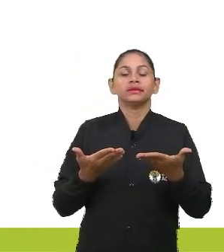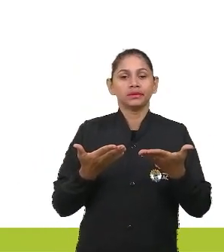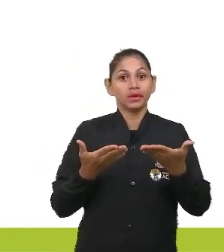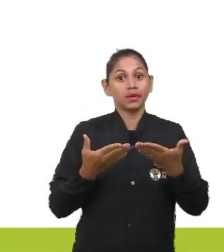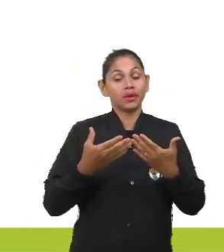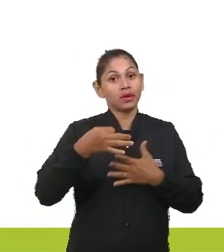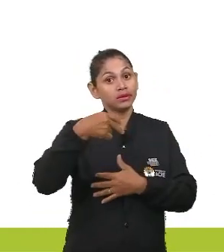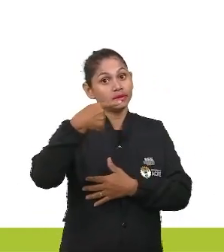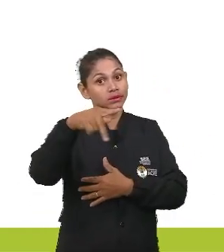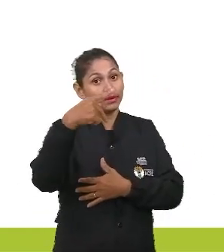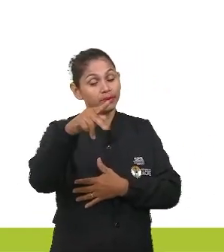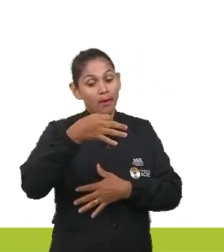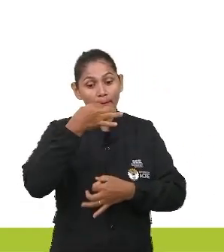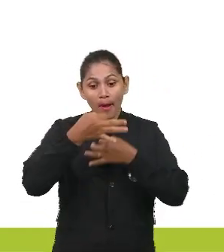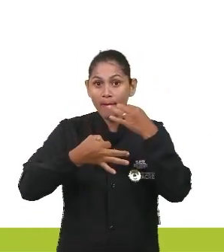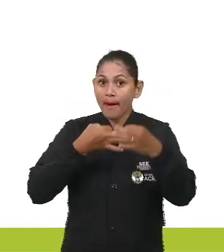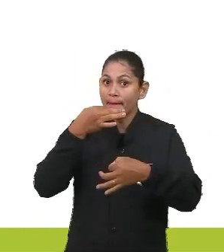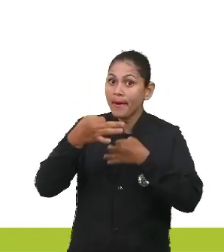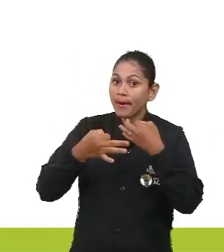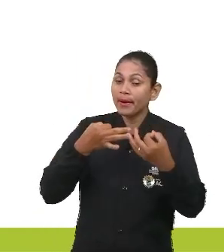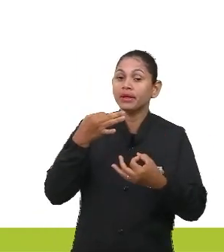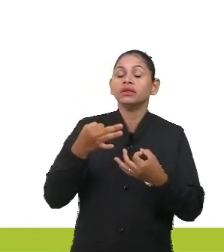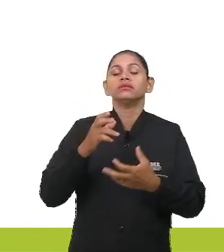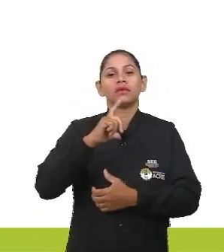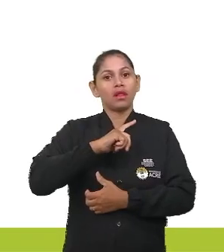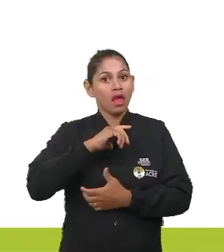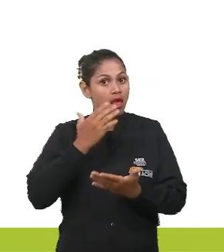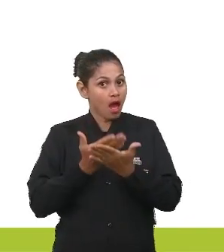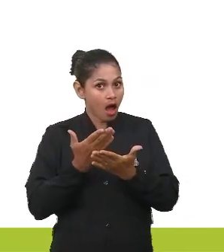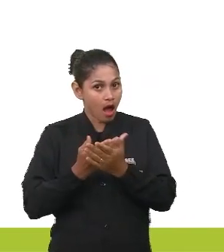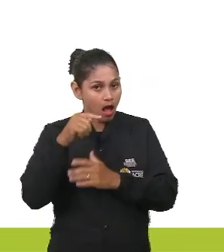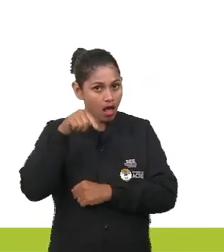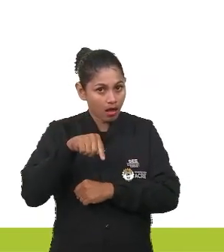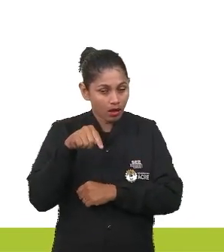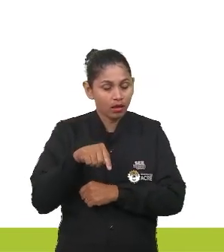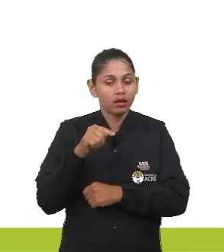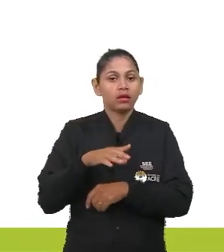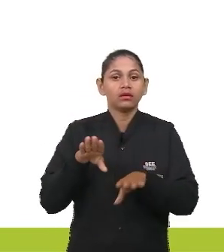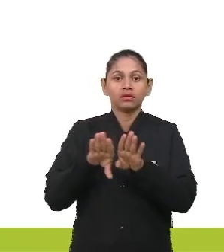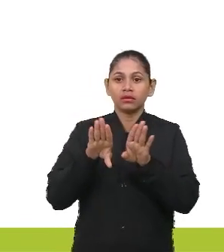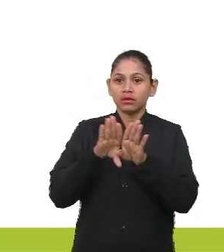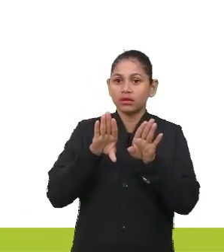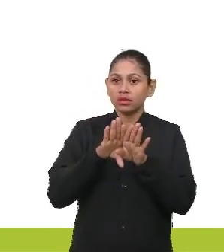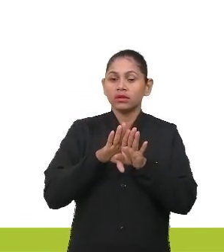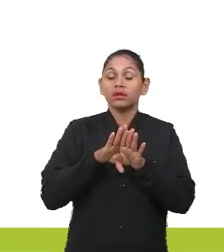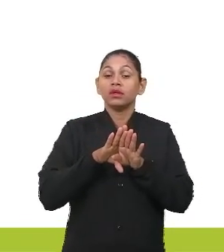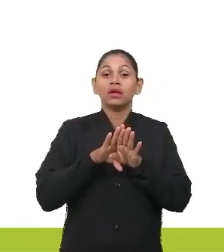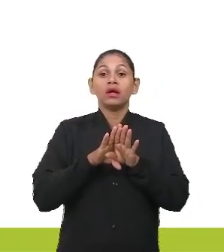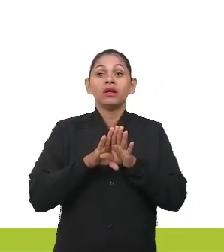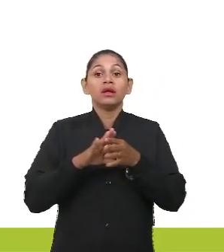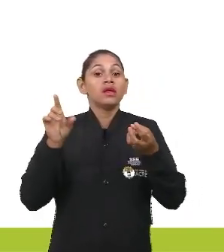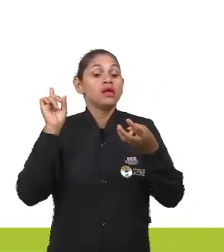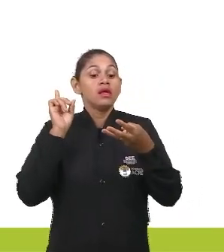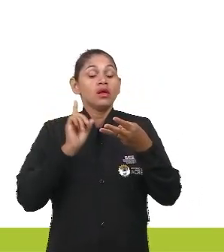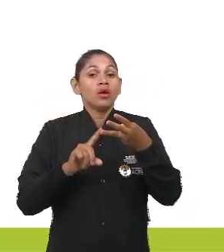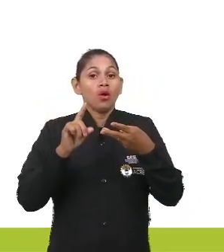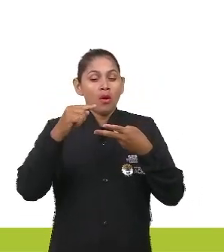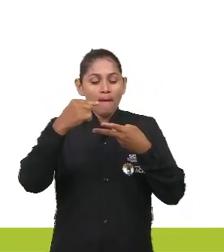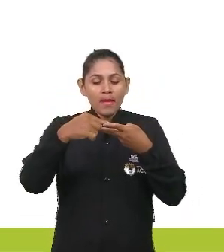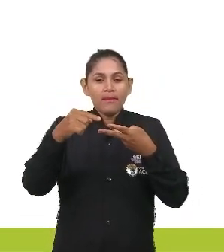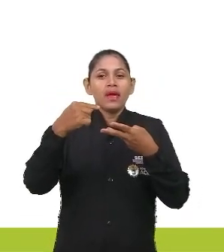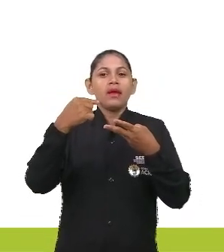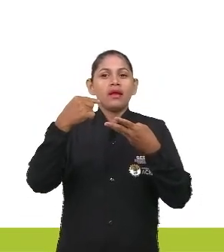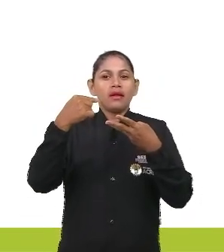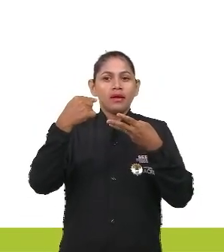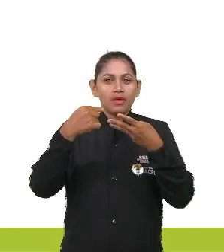vista. Temos também aulas sobre isso. E, por fim, você vai construir os seus argumentos. O que